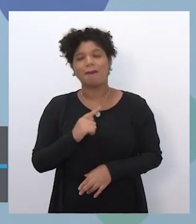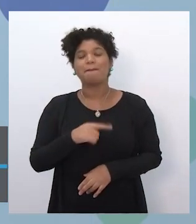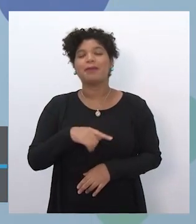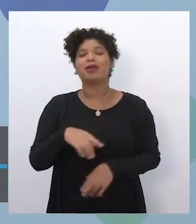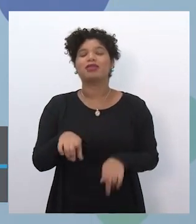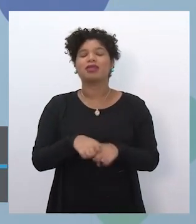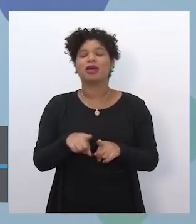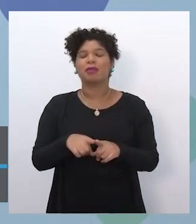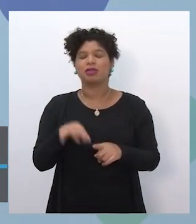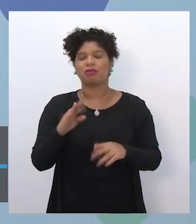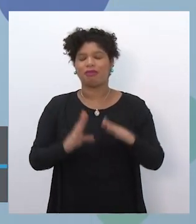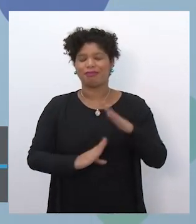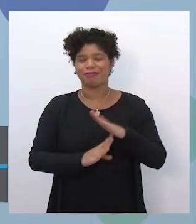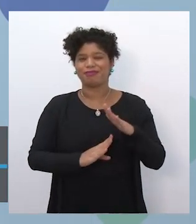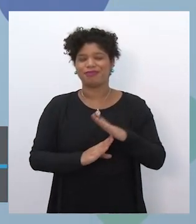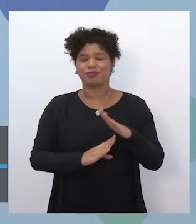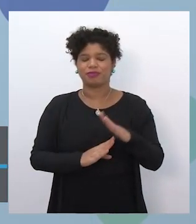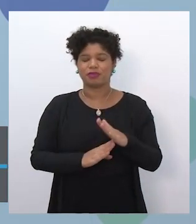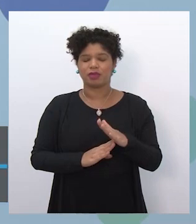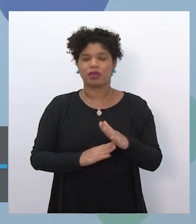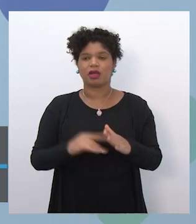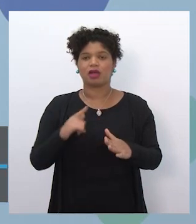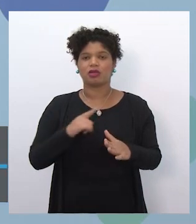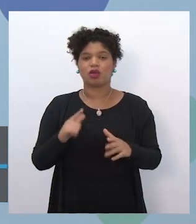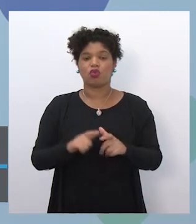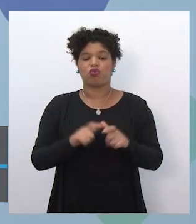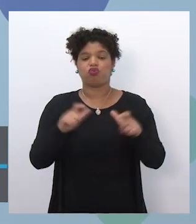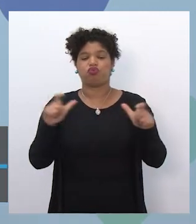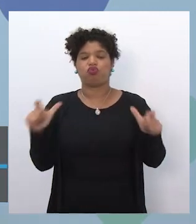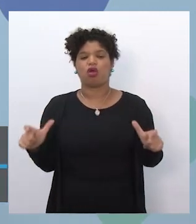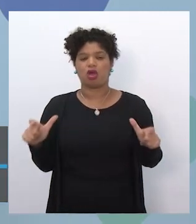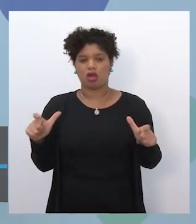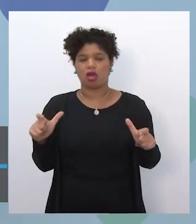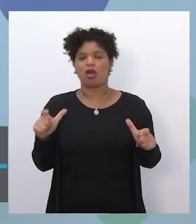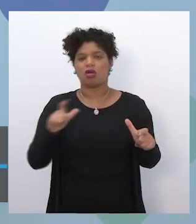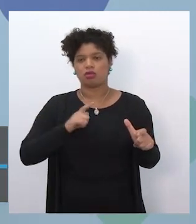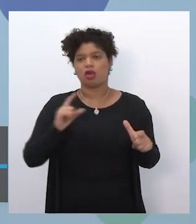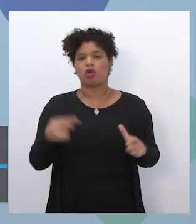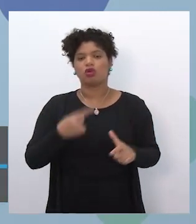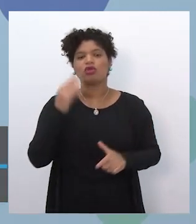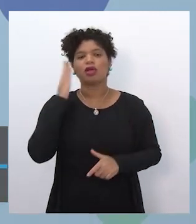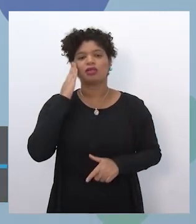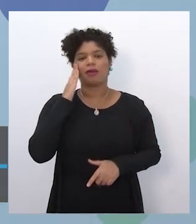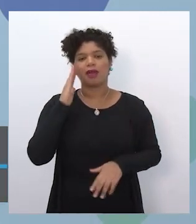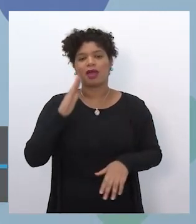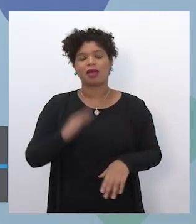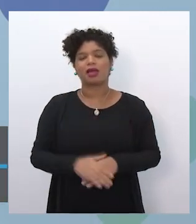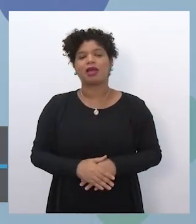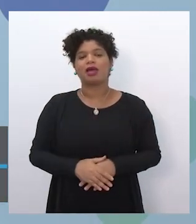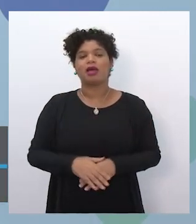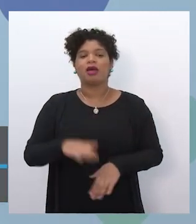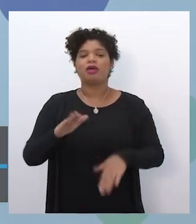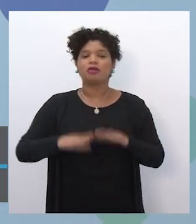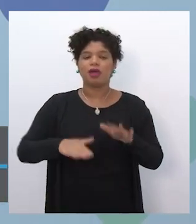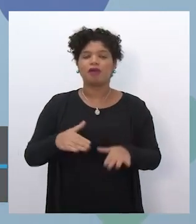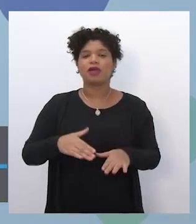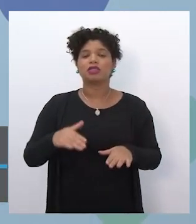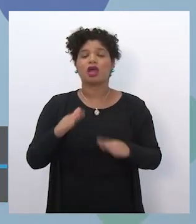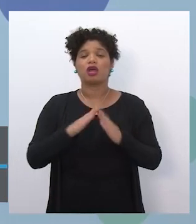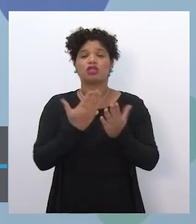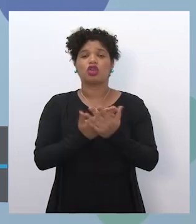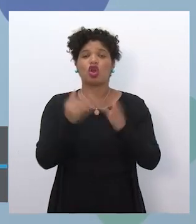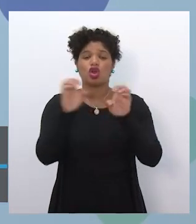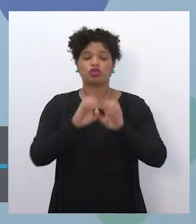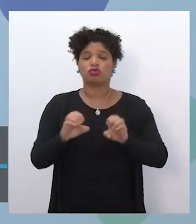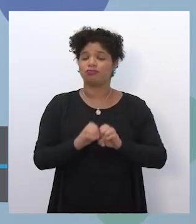limitações de espaço desse tempo de ampliação. Nós sabemos que nem sempre a escola vai ter infraestrutura para receber todos